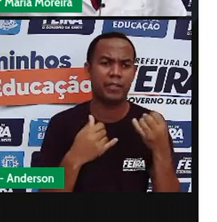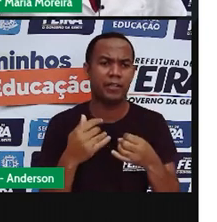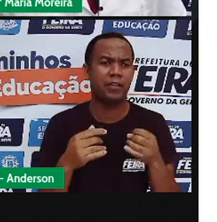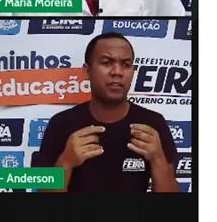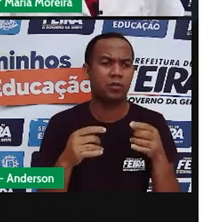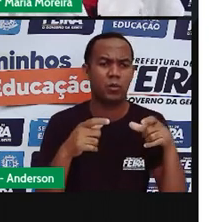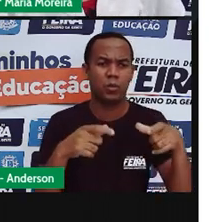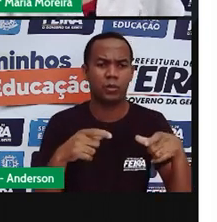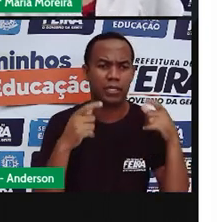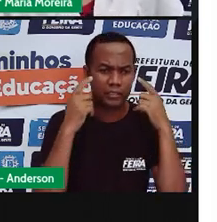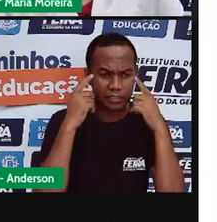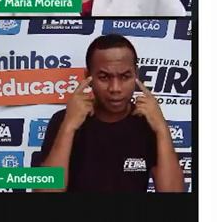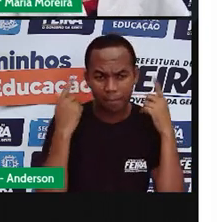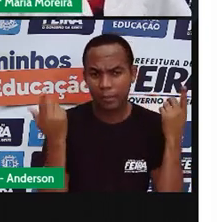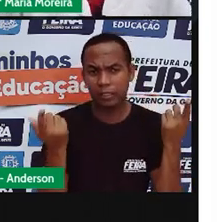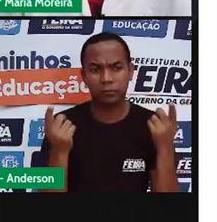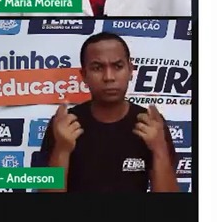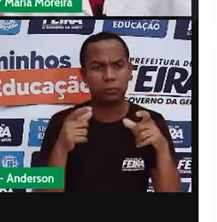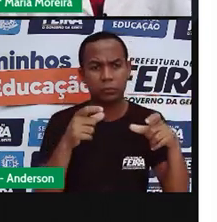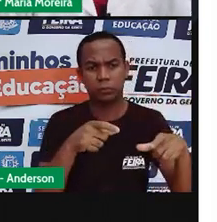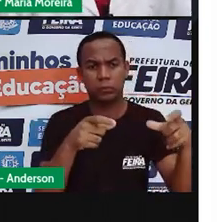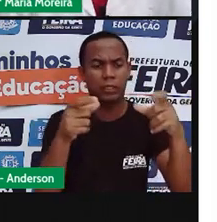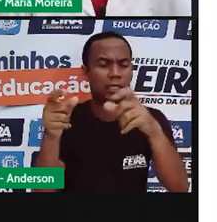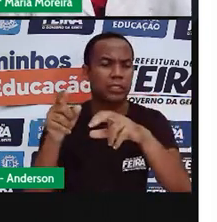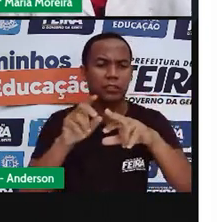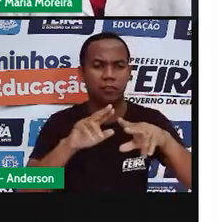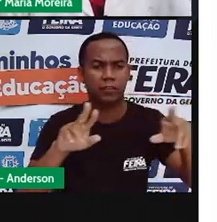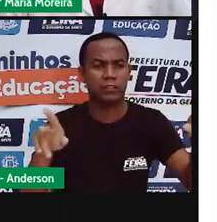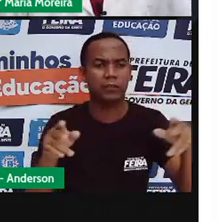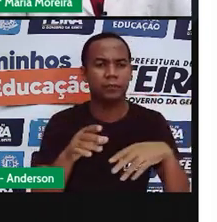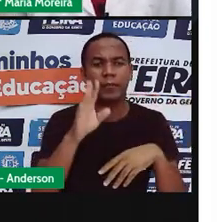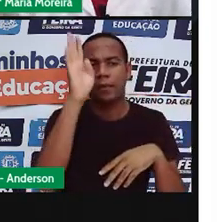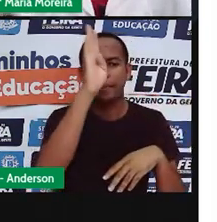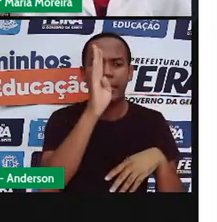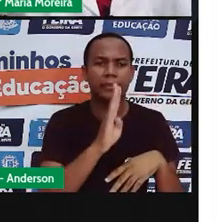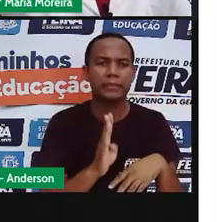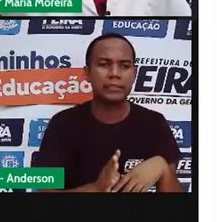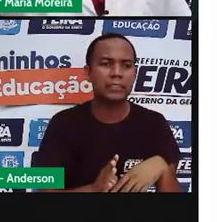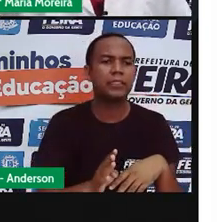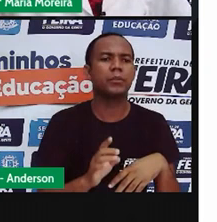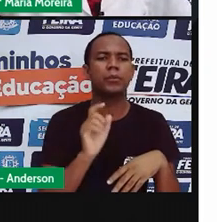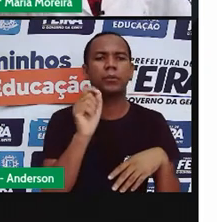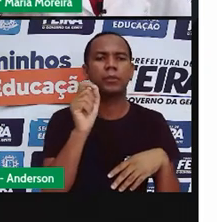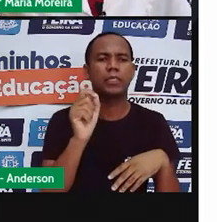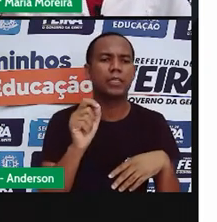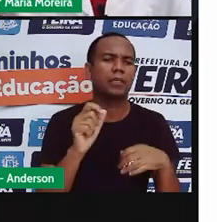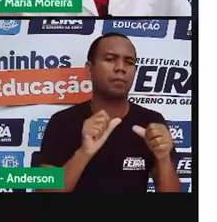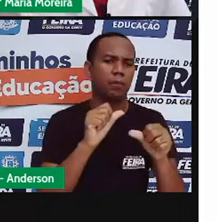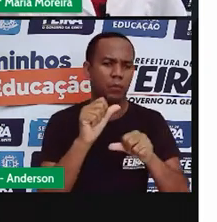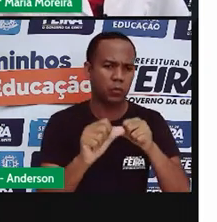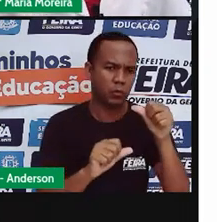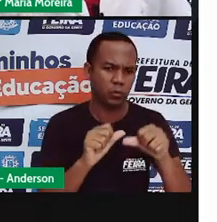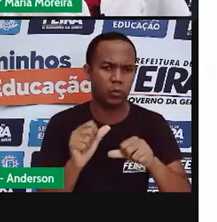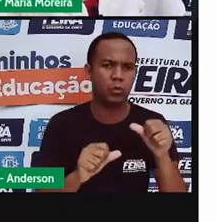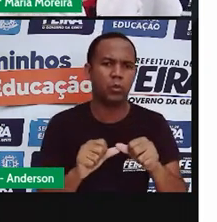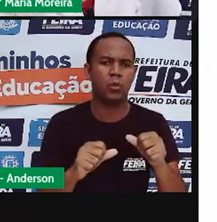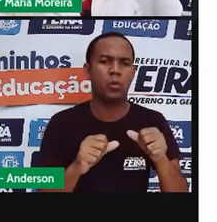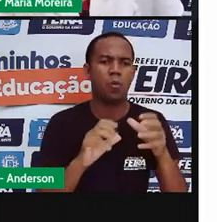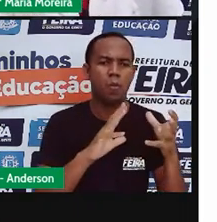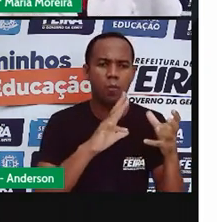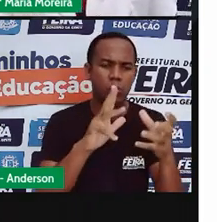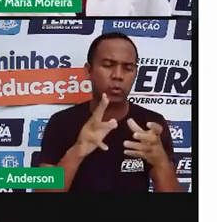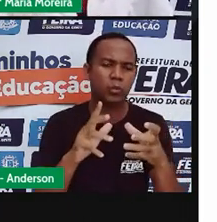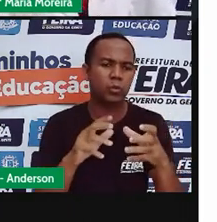China. Ou seja, os brinquedos aqui no Brasil, eles sofreram influência de quê? Praticamente o mundo